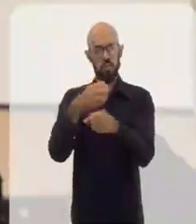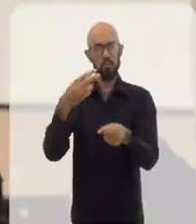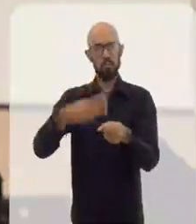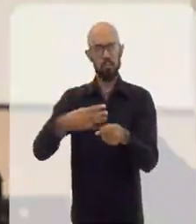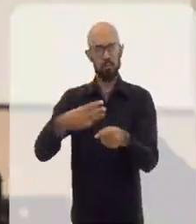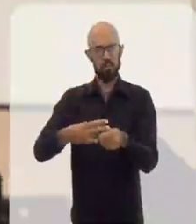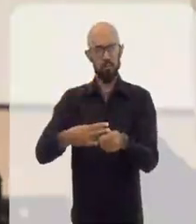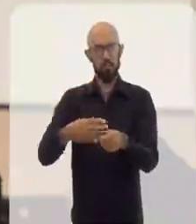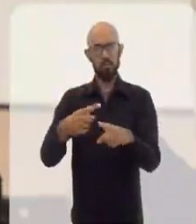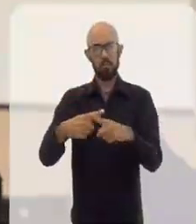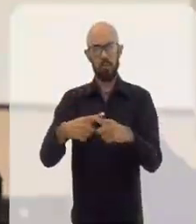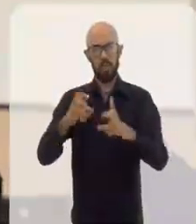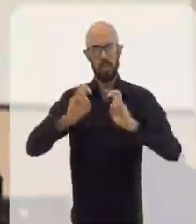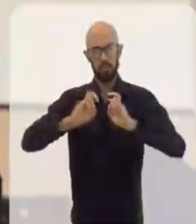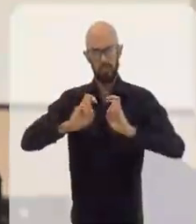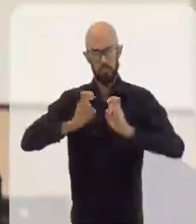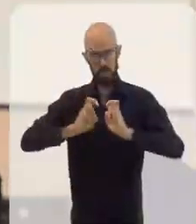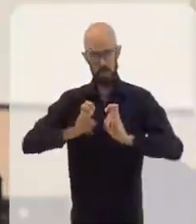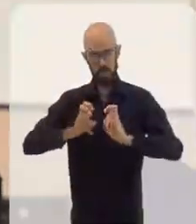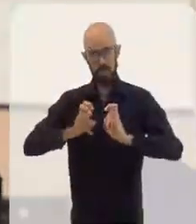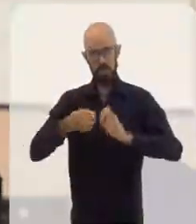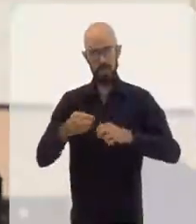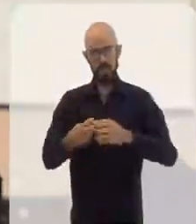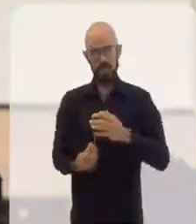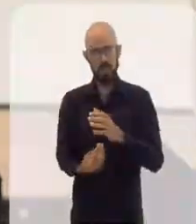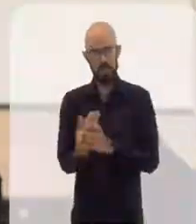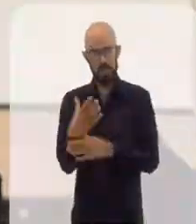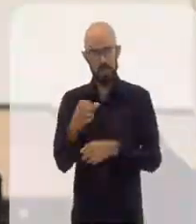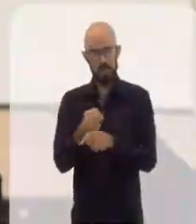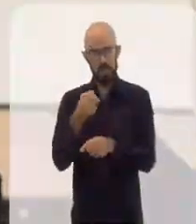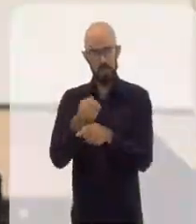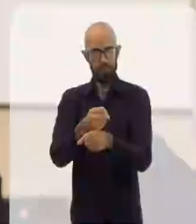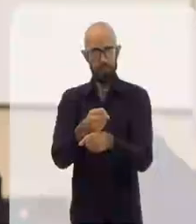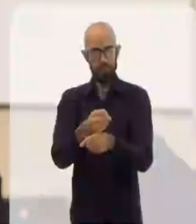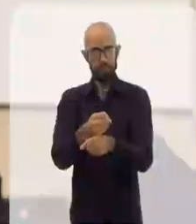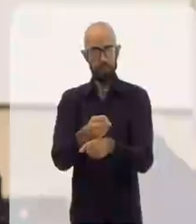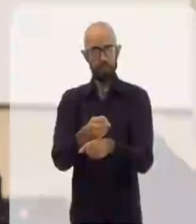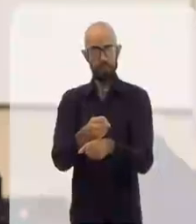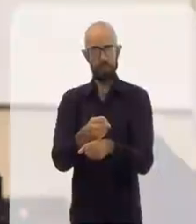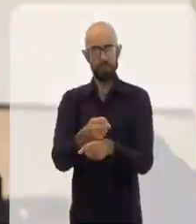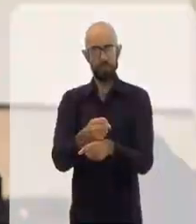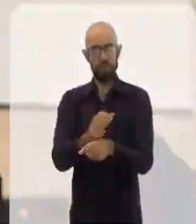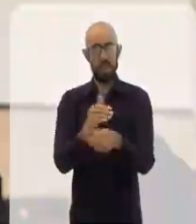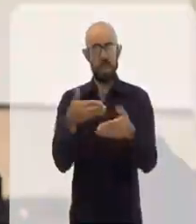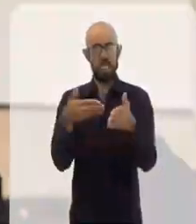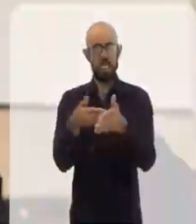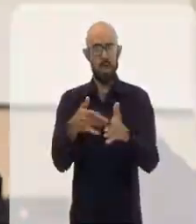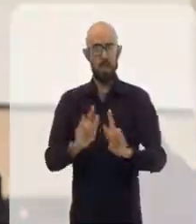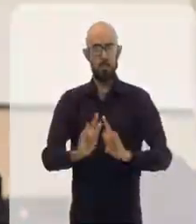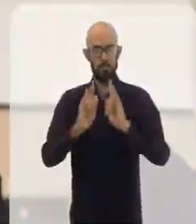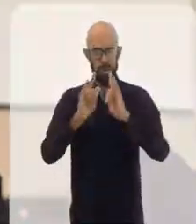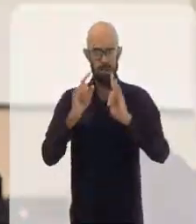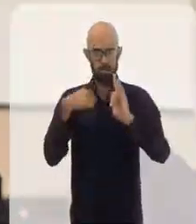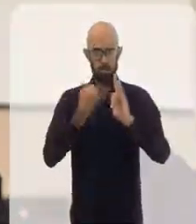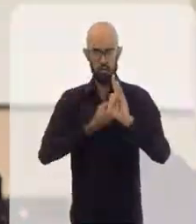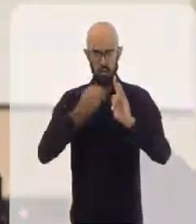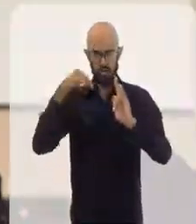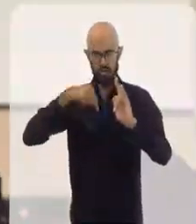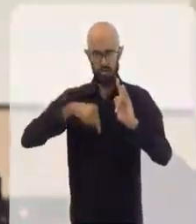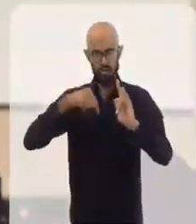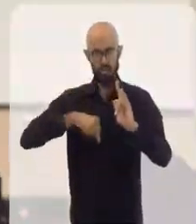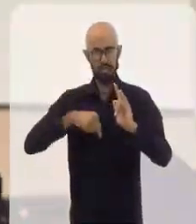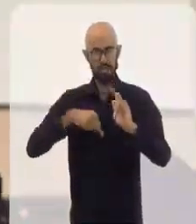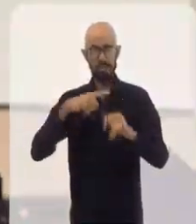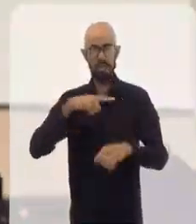colaborou muito para construir esse município, porque dos trilhos dos trens, os dormentes que foram colocados, e os trilhos do trem em cima dos dormentes,